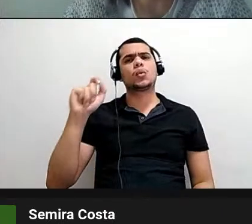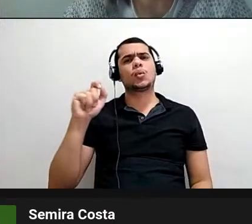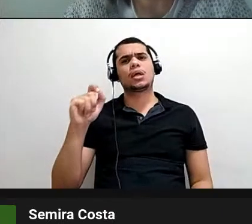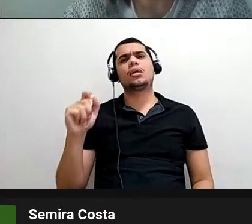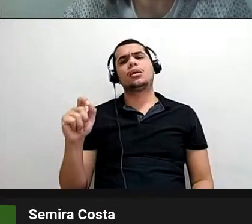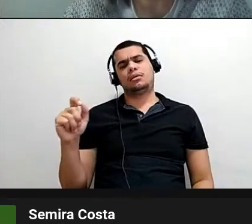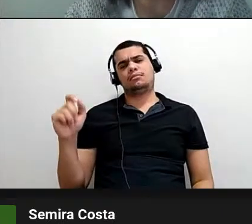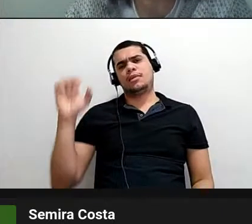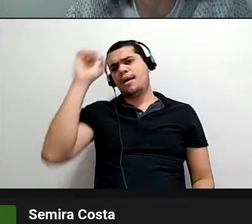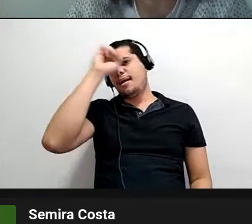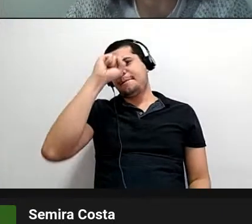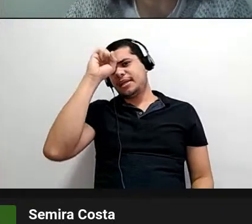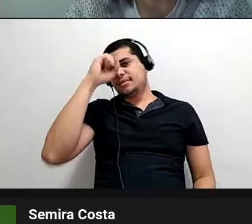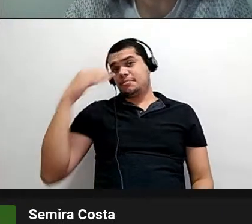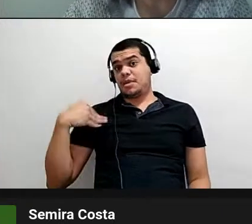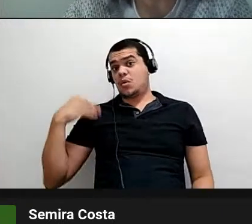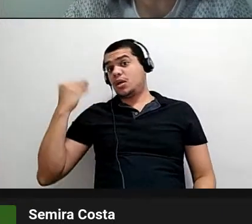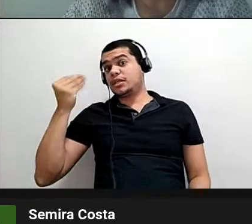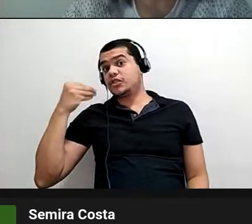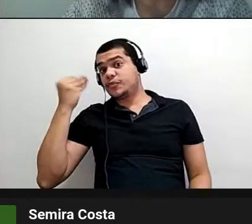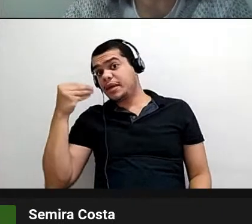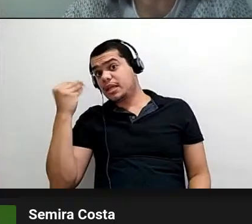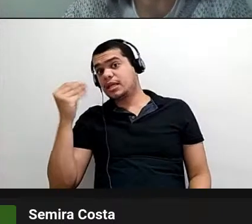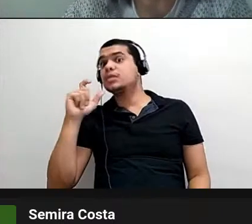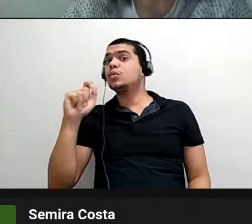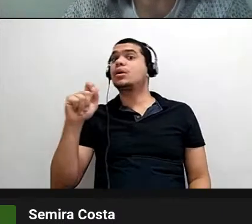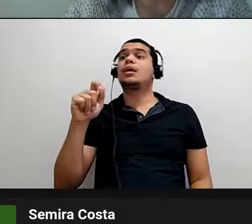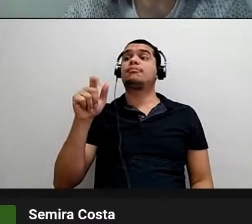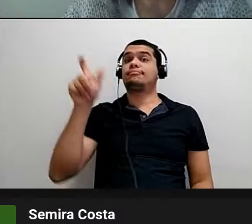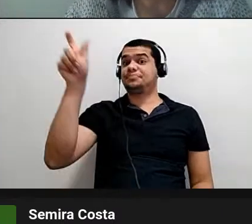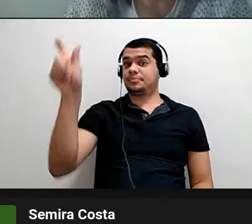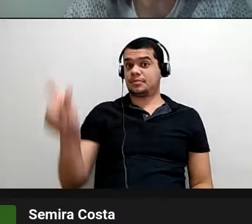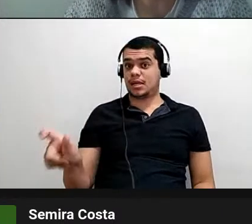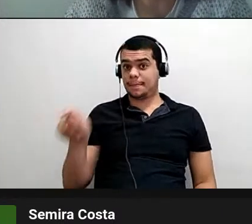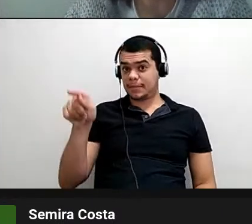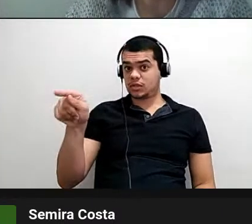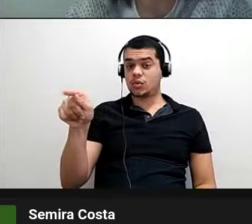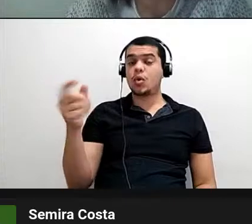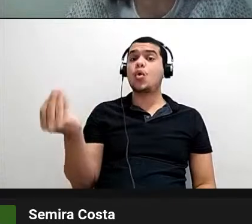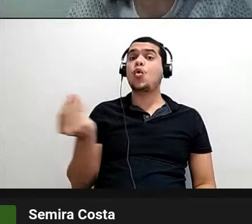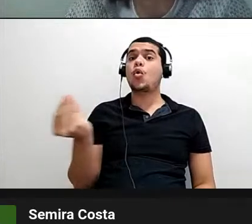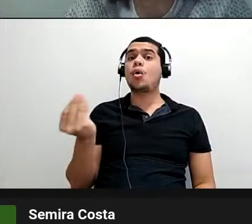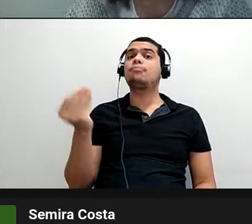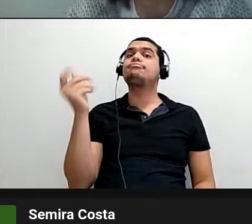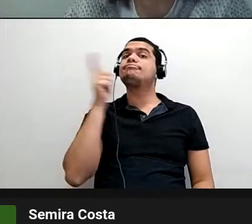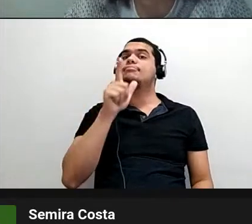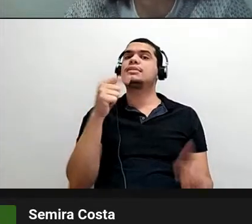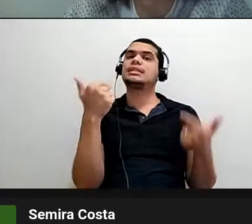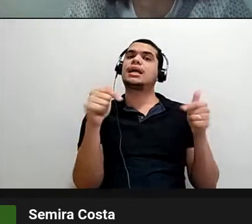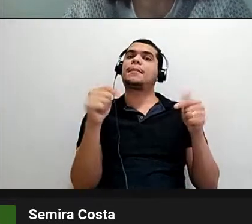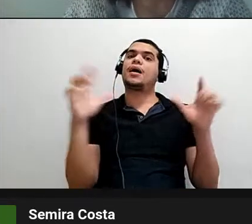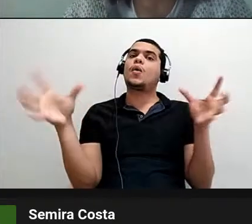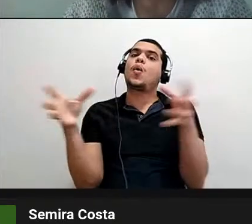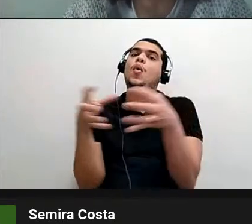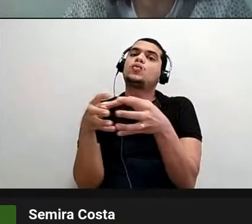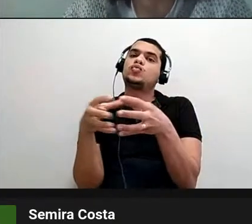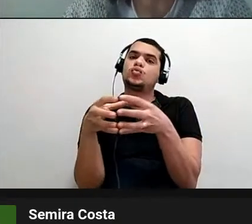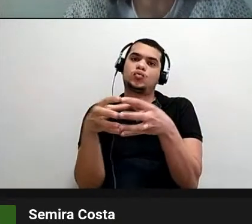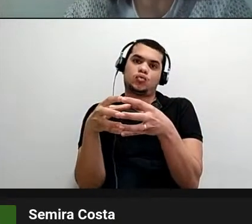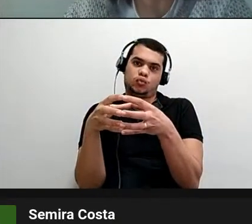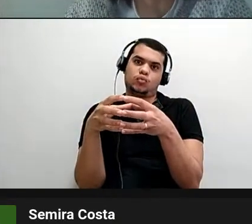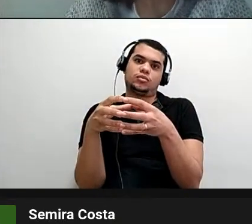aprendizado, na minha experiência, que você só, isso só é possível quando você tem um trabalho em conjunto com.